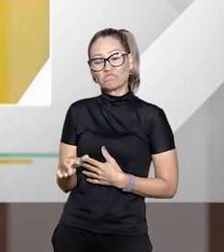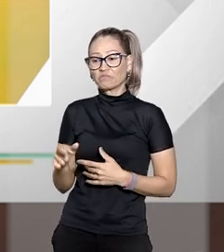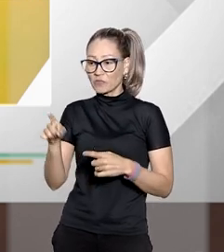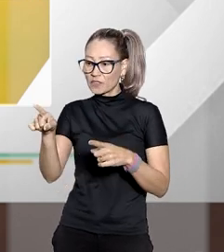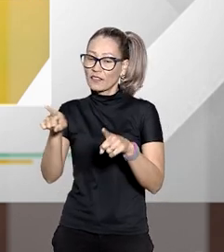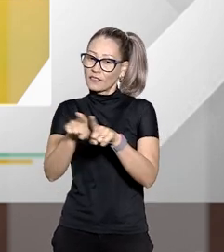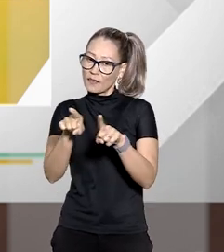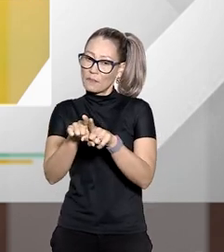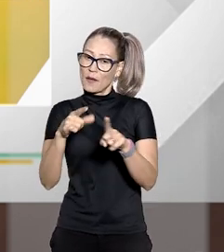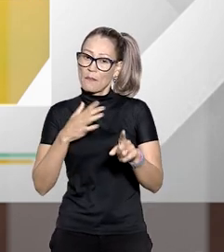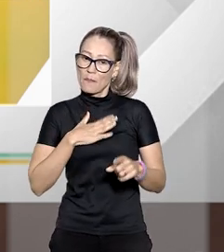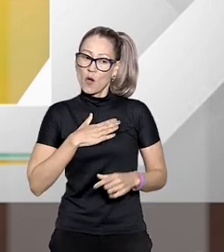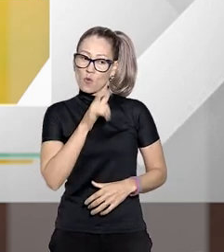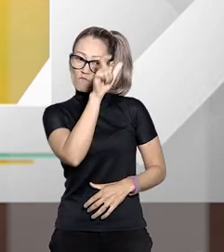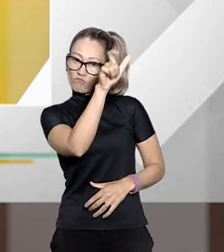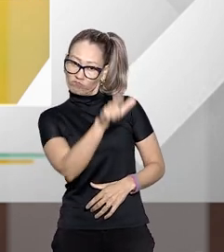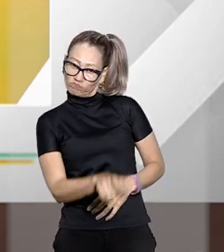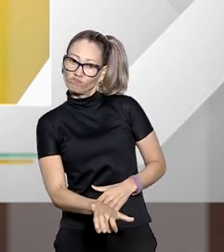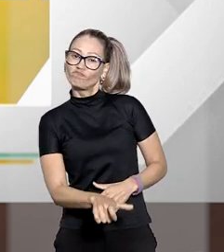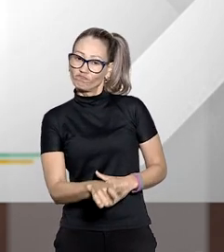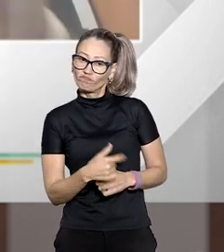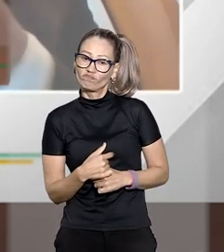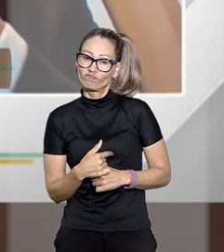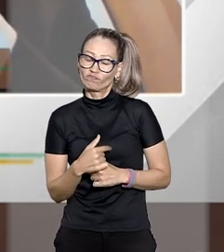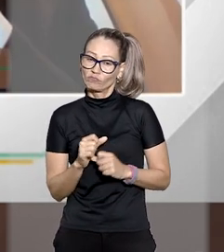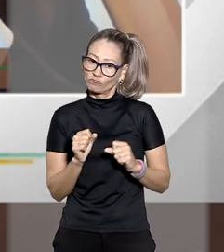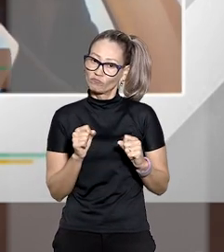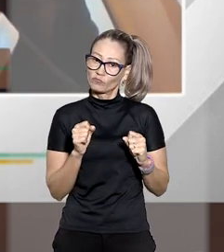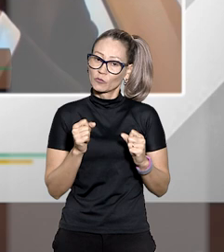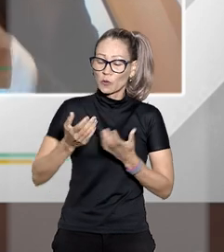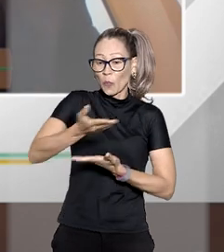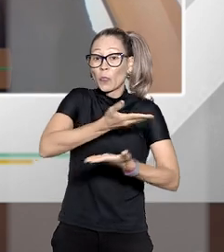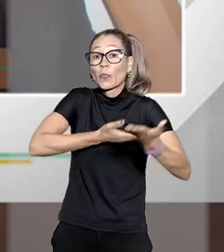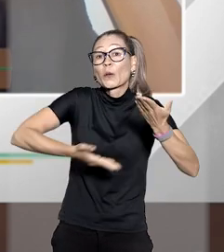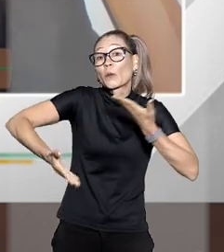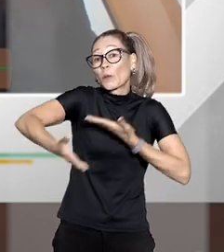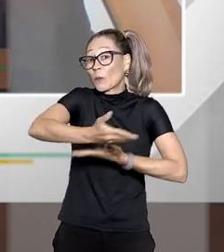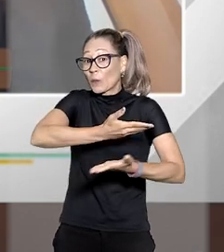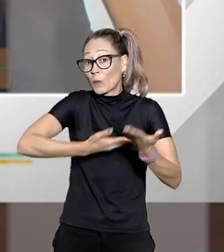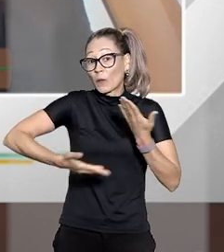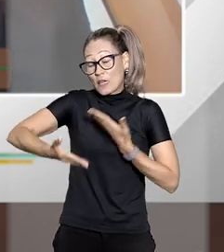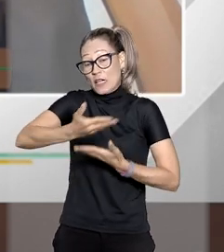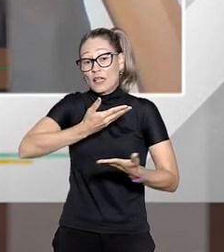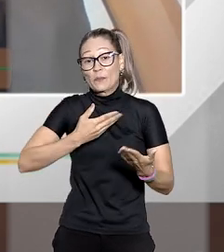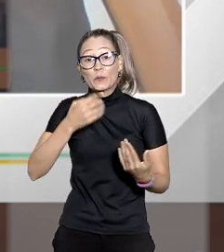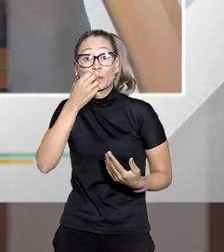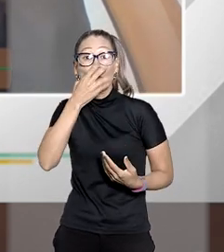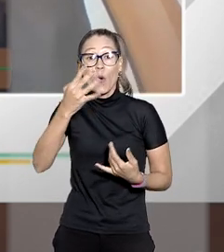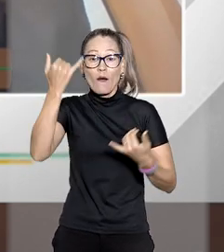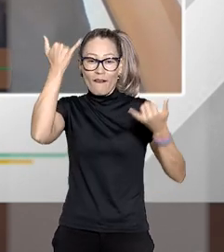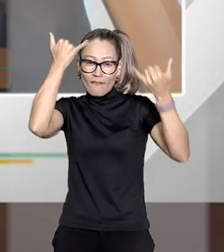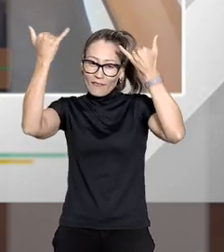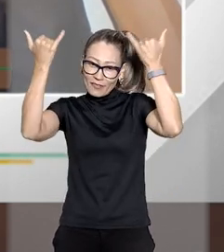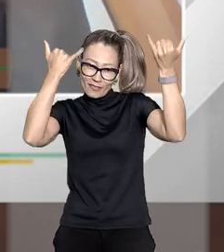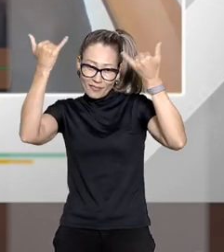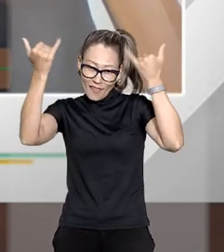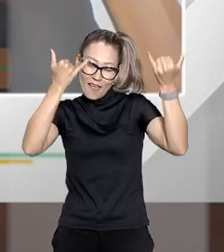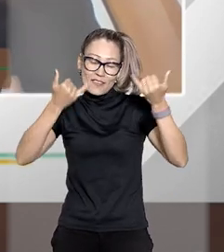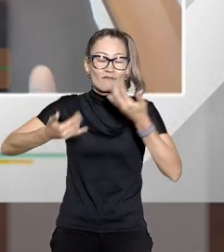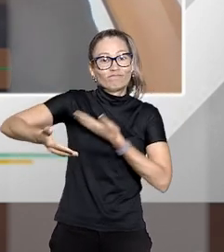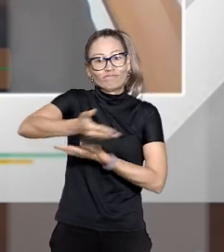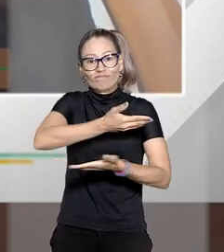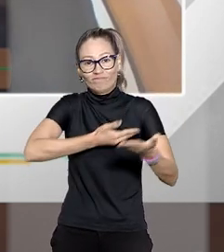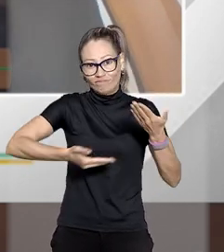somos dois porque ele também é meu oráculo também é também trocamos digamos que trocamos boas ideias entre